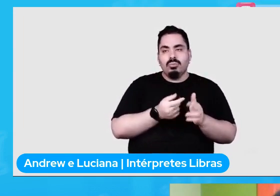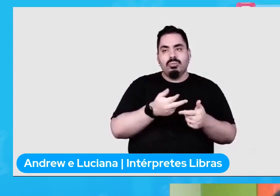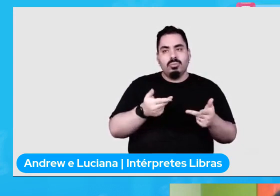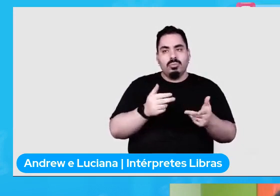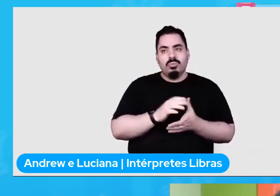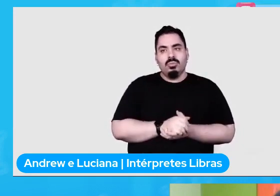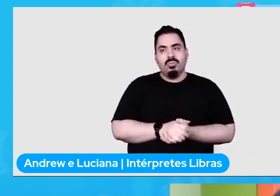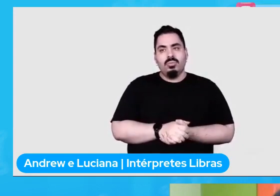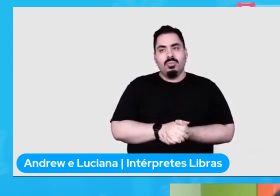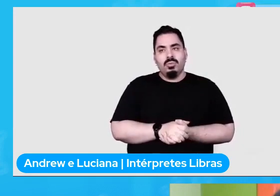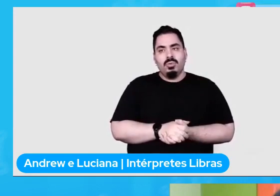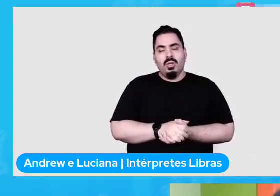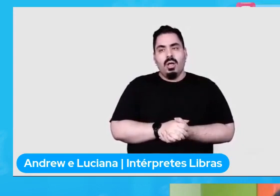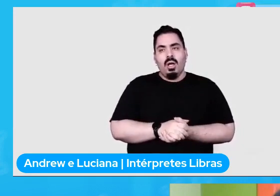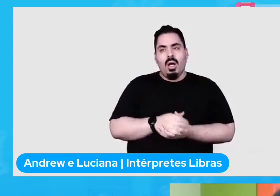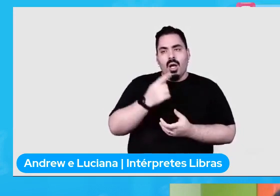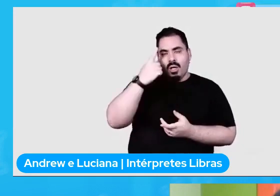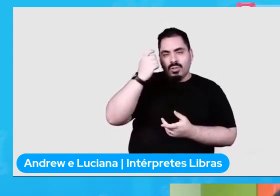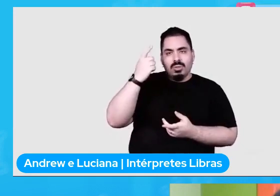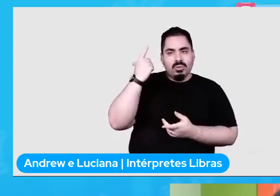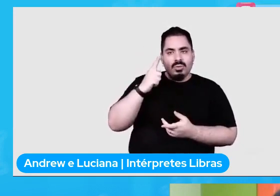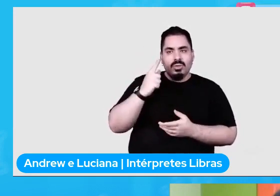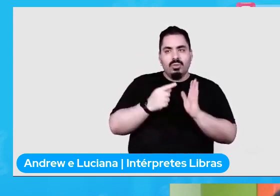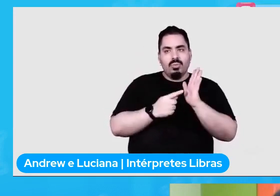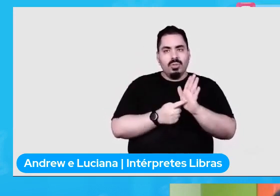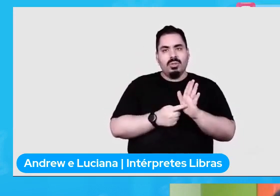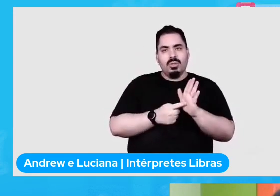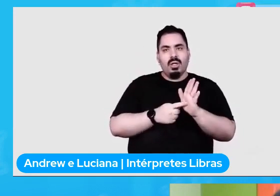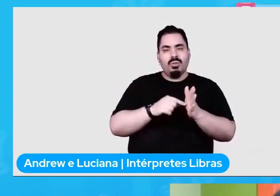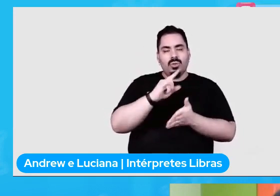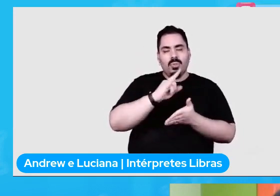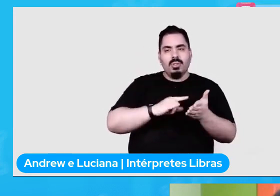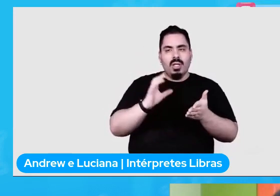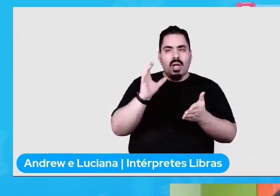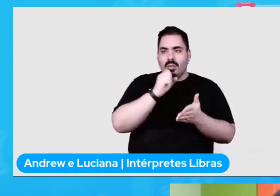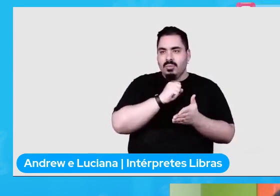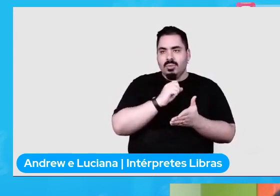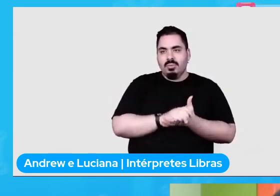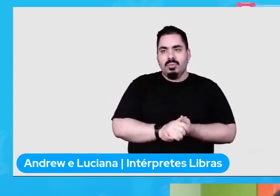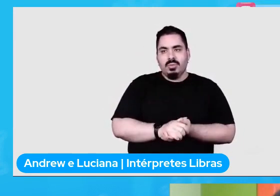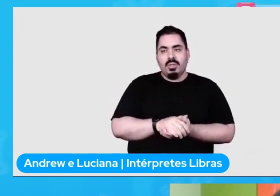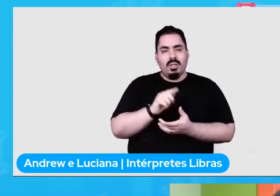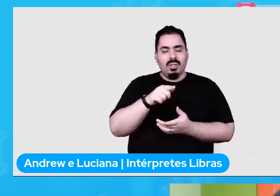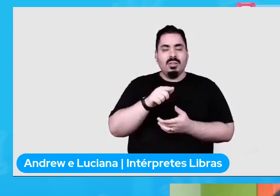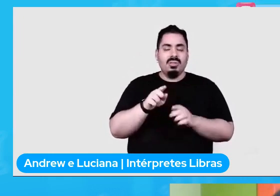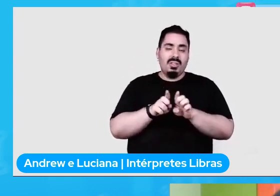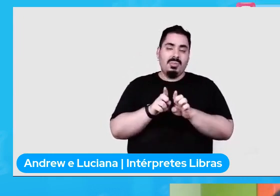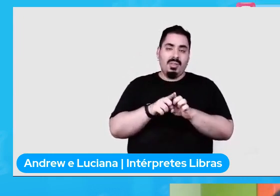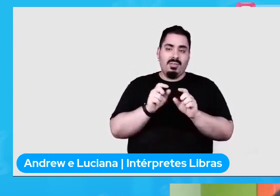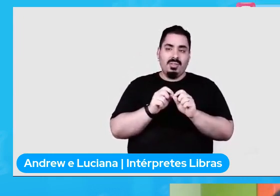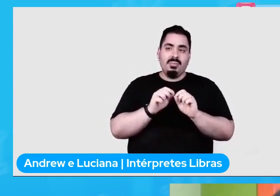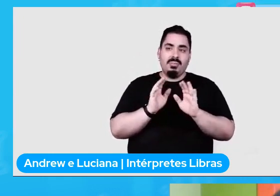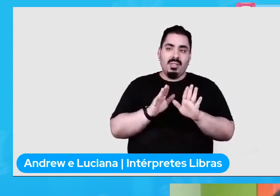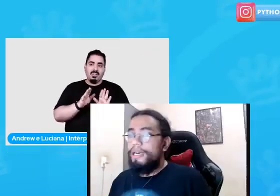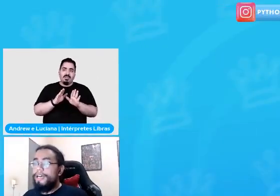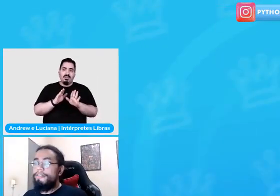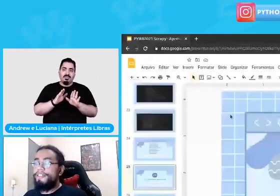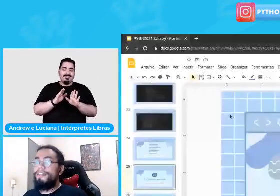que eu posso mostrar a documentação rapidão do Spider Moon era uma coisa que eu ia fazer também mas não deu tempo na hora